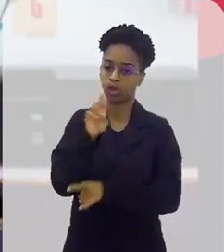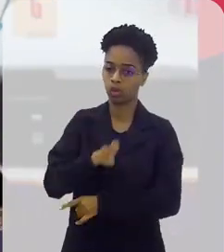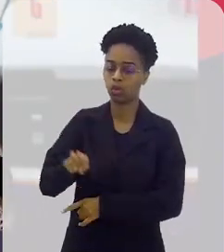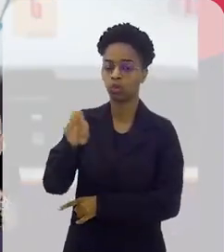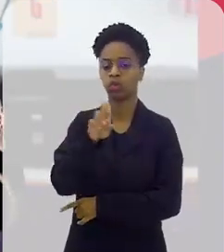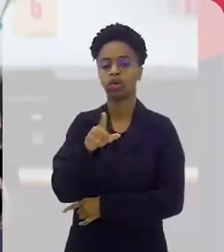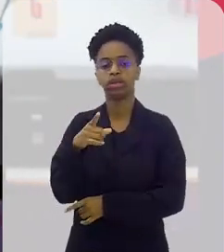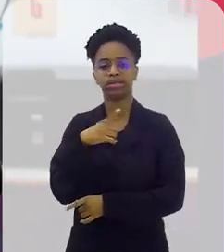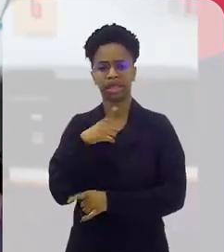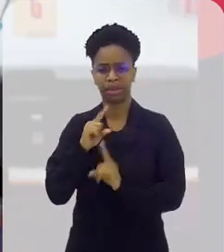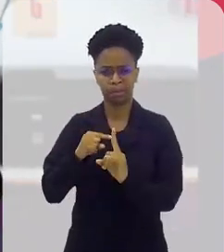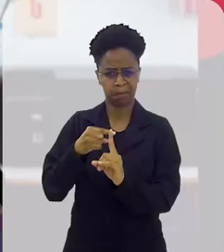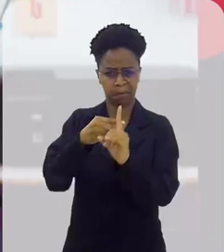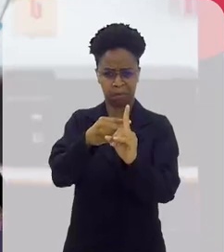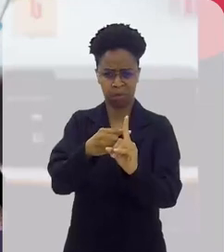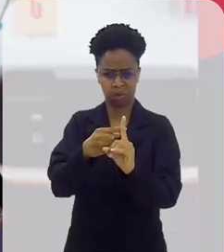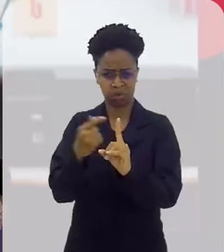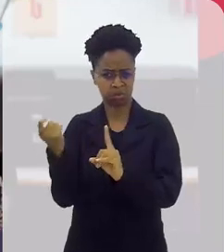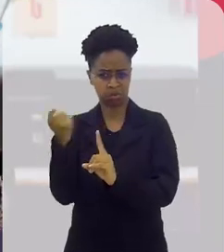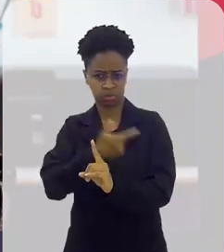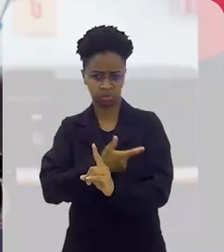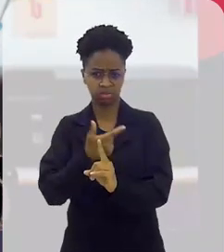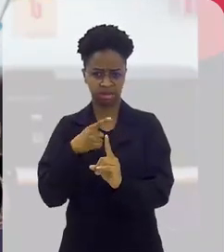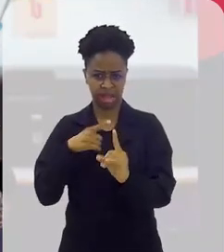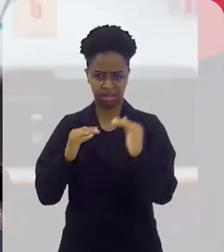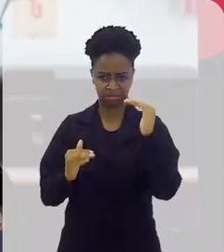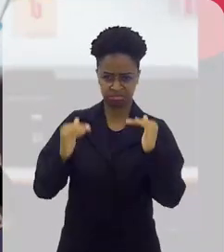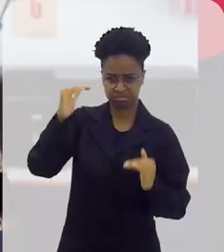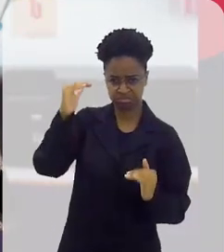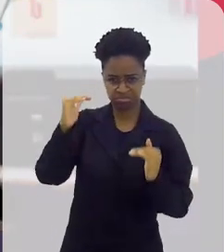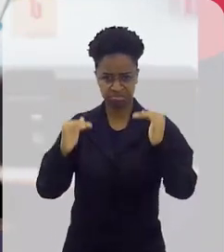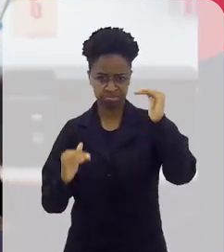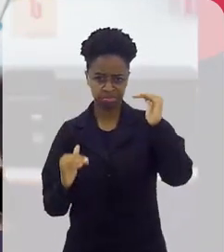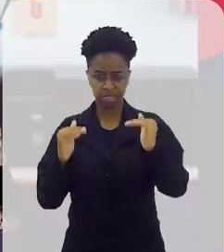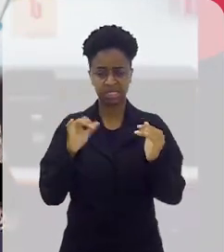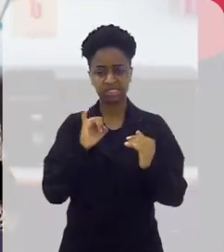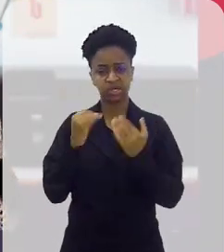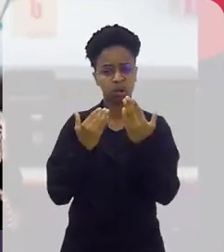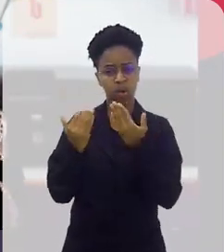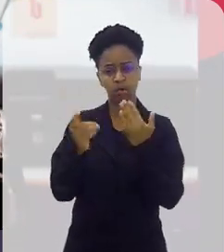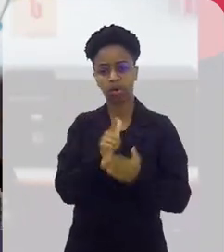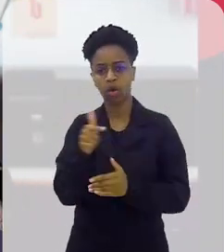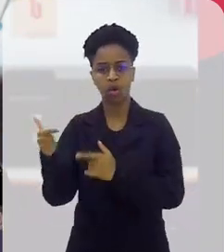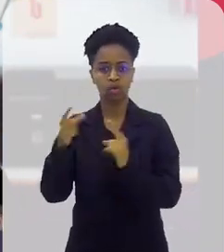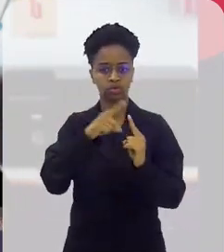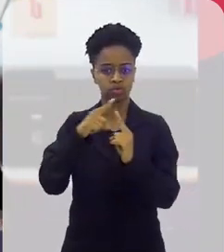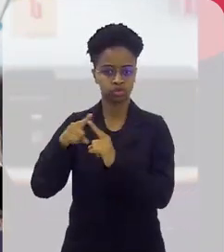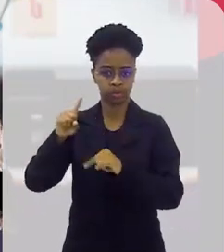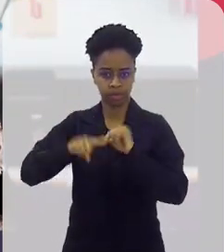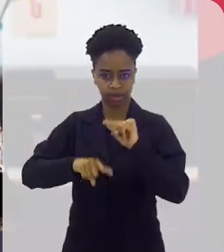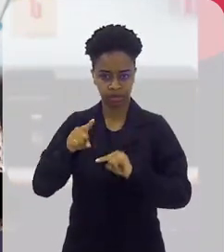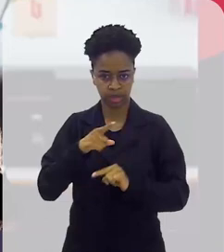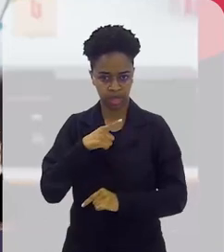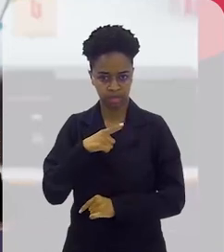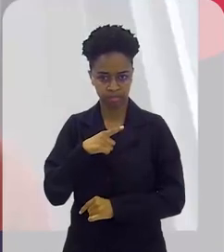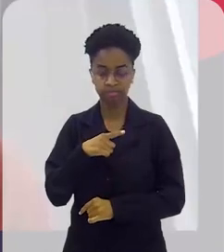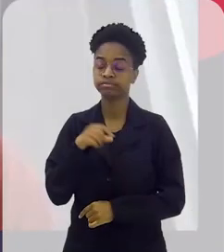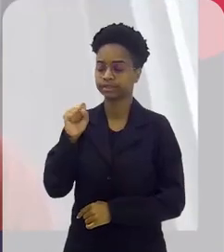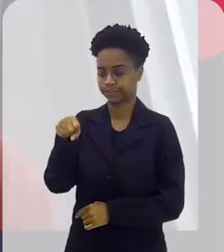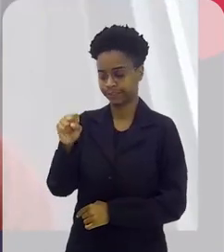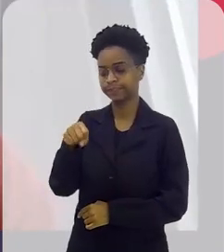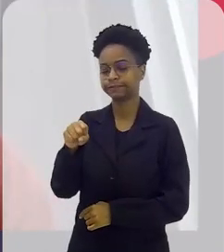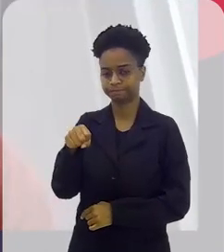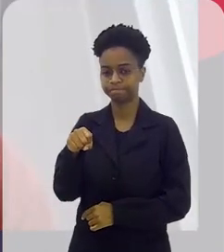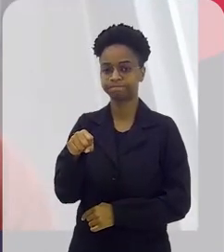também, existe uma vantagem, alguma vantagem da fibra da bananeira em relação a essas outras fibras naturais? Ela